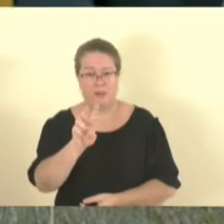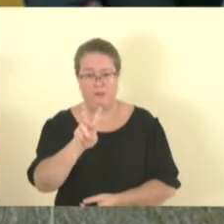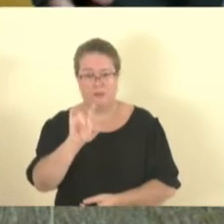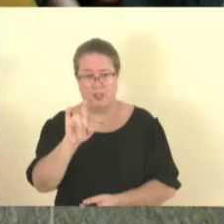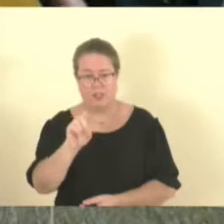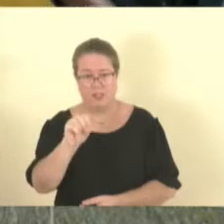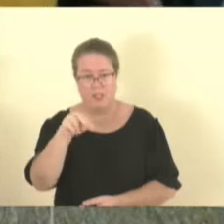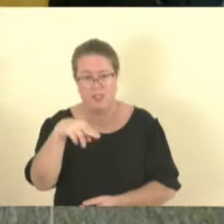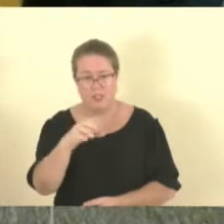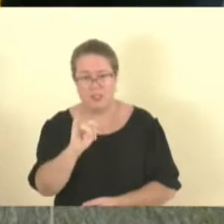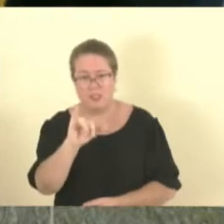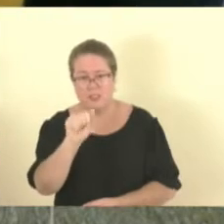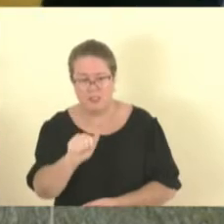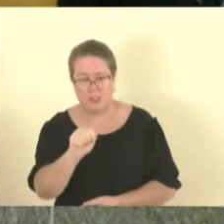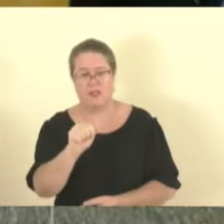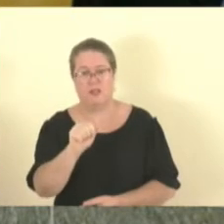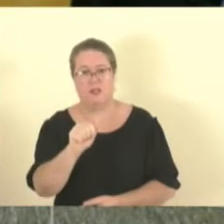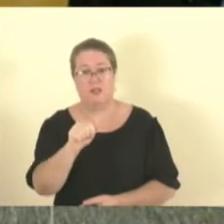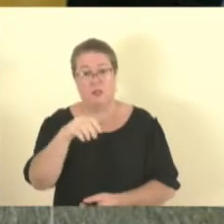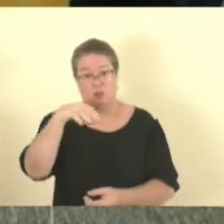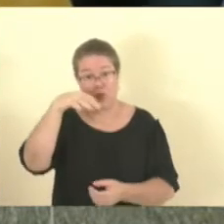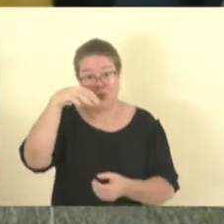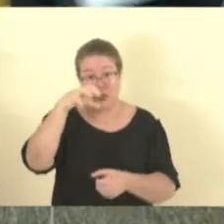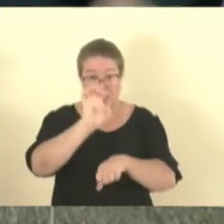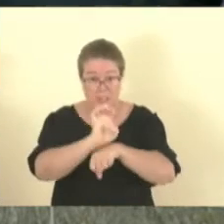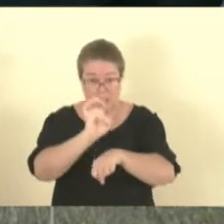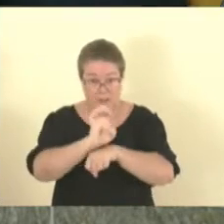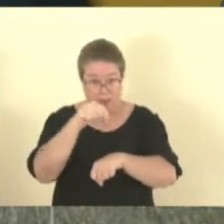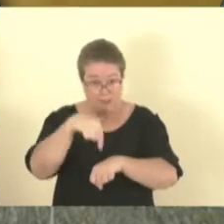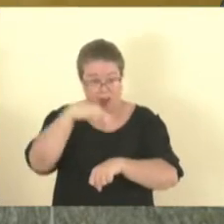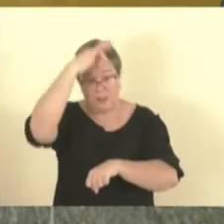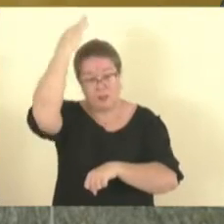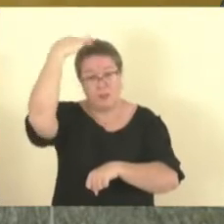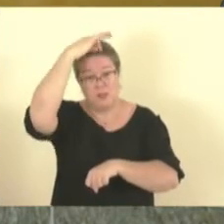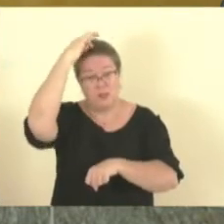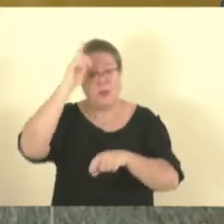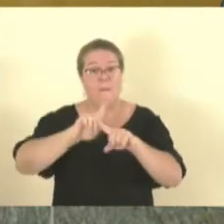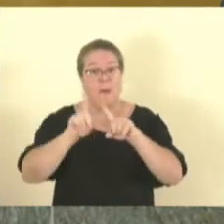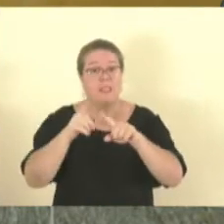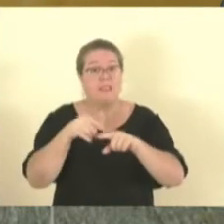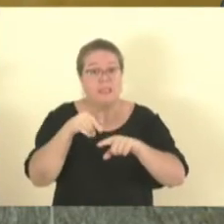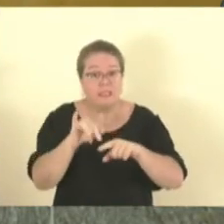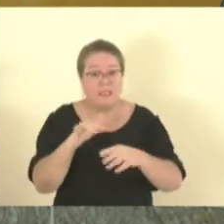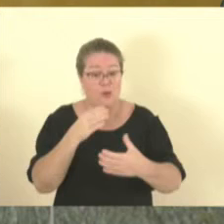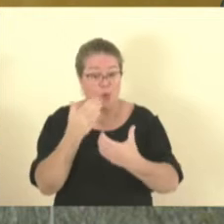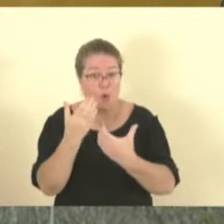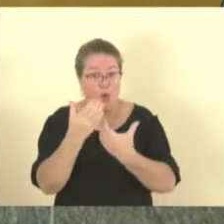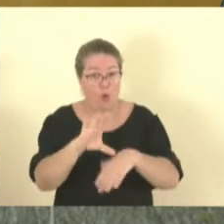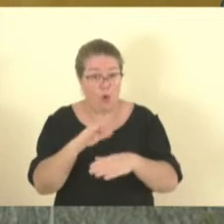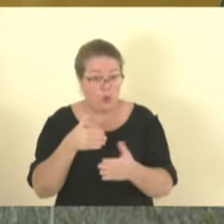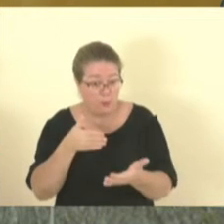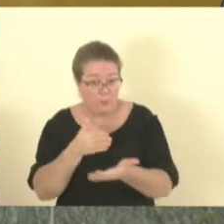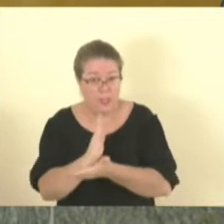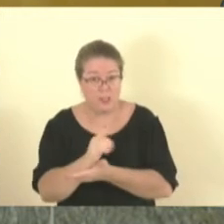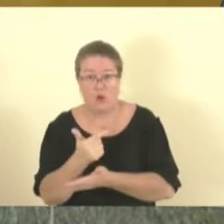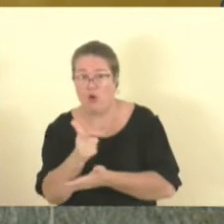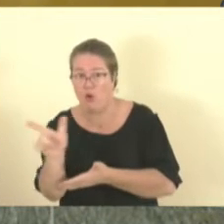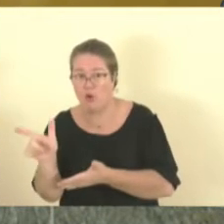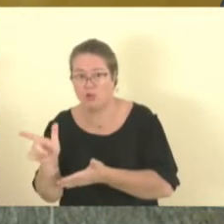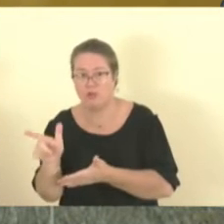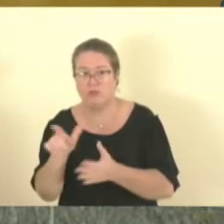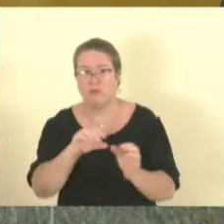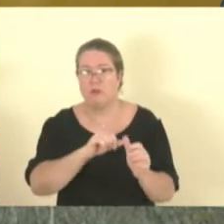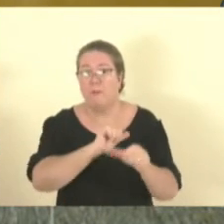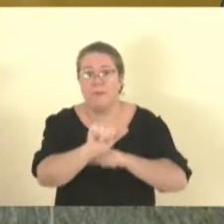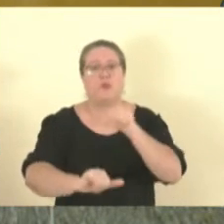passam num concurso para um outro cargo, eles voltam lá para o começo da tabela. Então, esse reenquadramento da